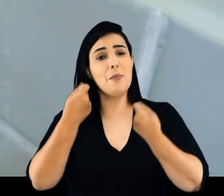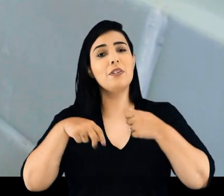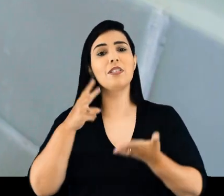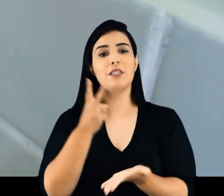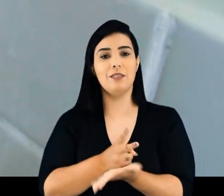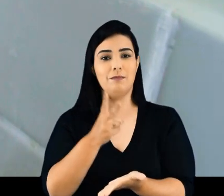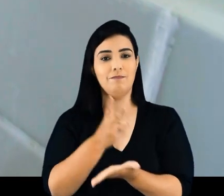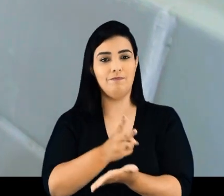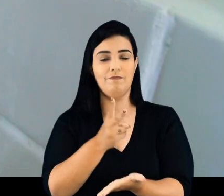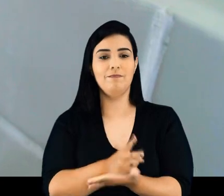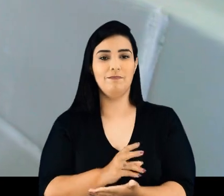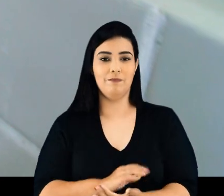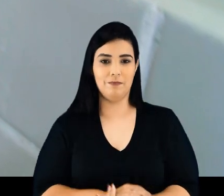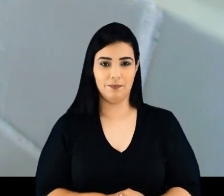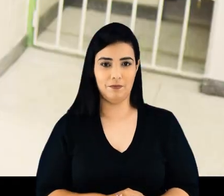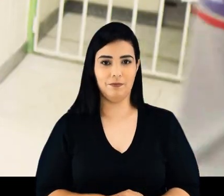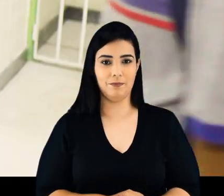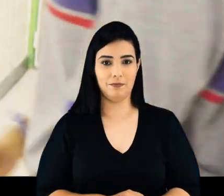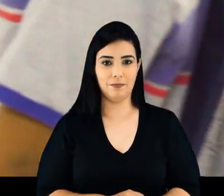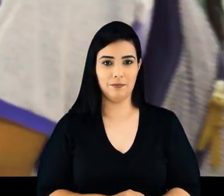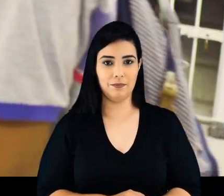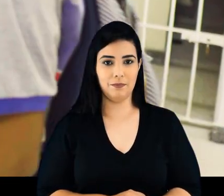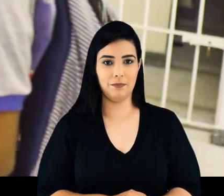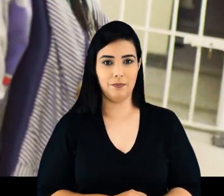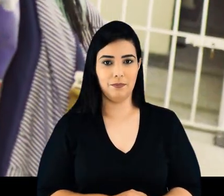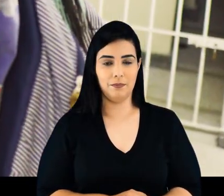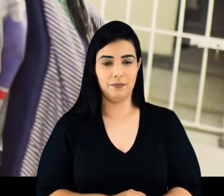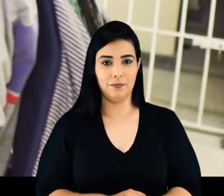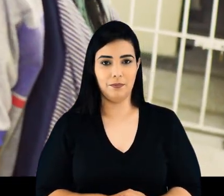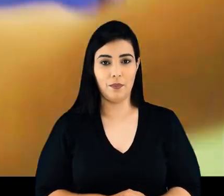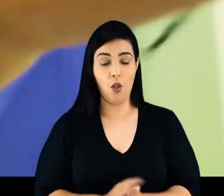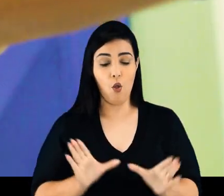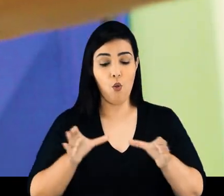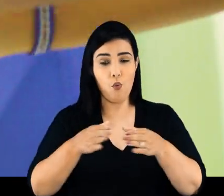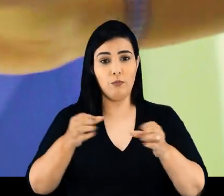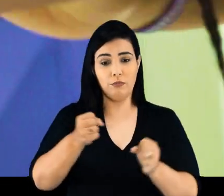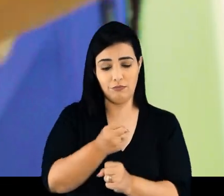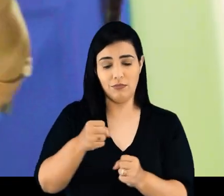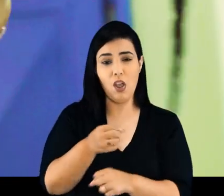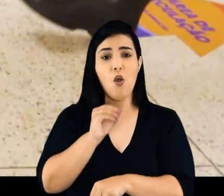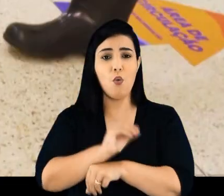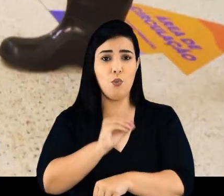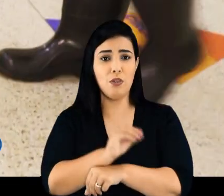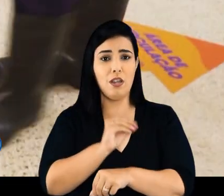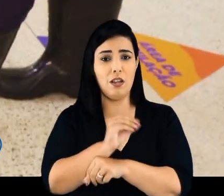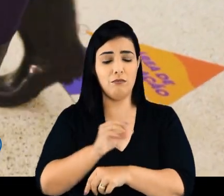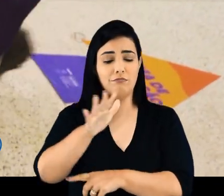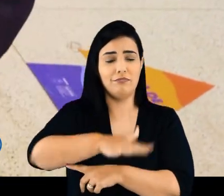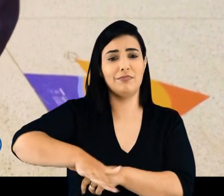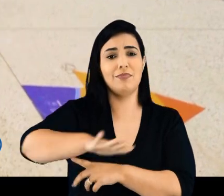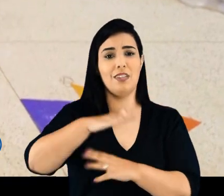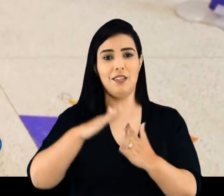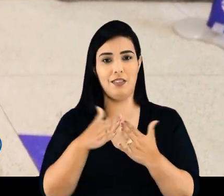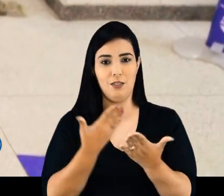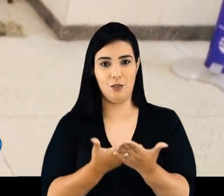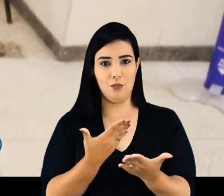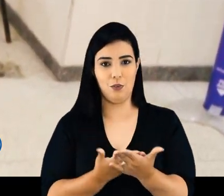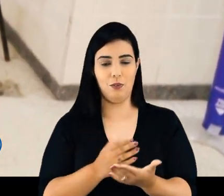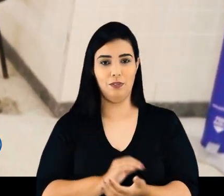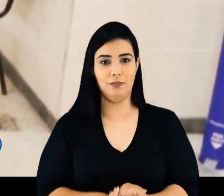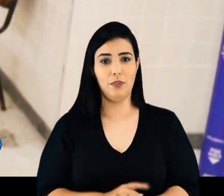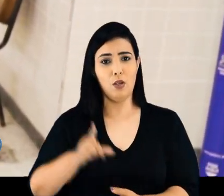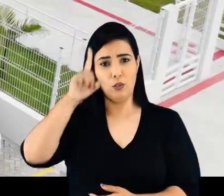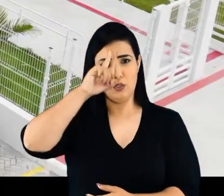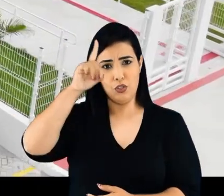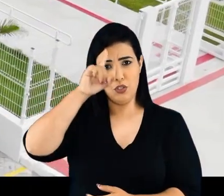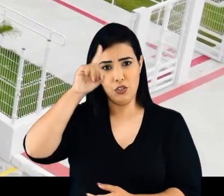higienização das mãos com água, sabão e o álcool em gel deve ser feita com frequência. Equipes de limpeza cuidarão de todos